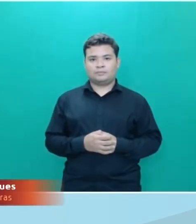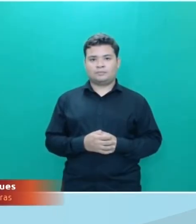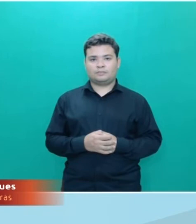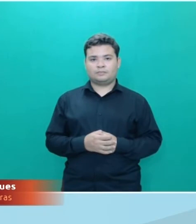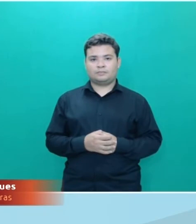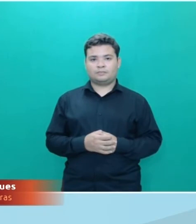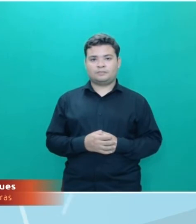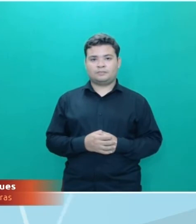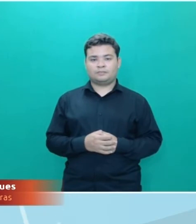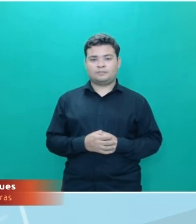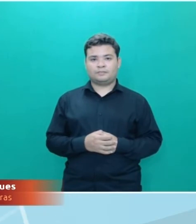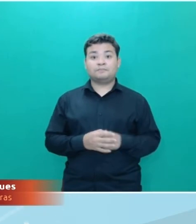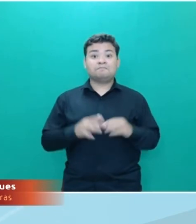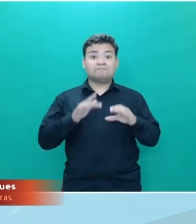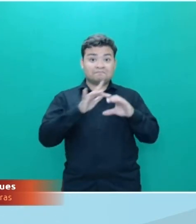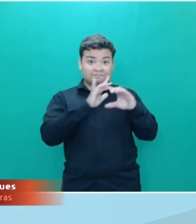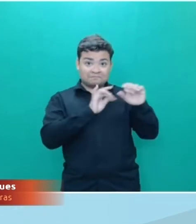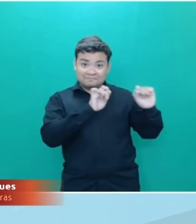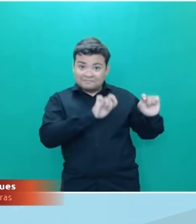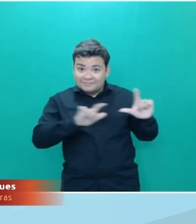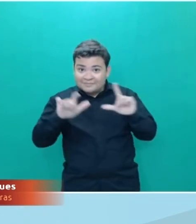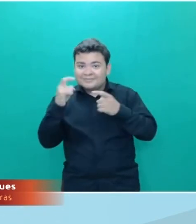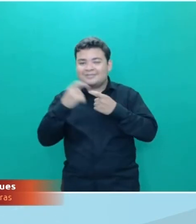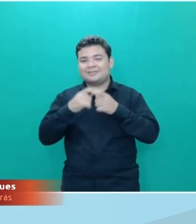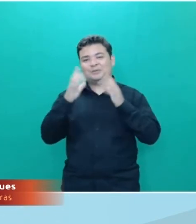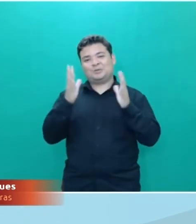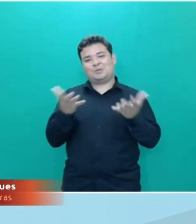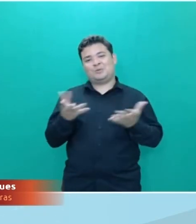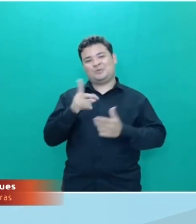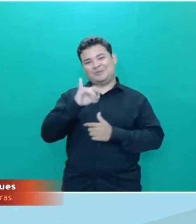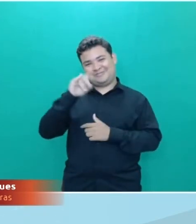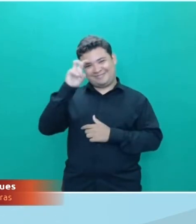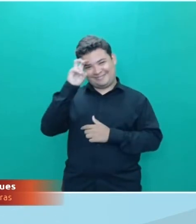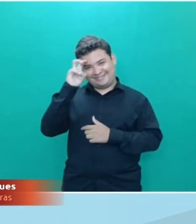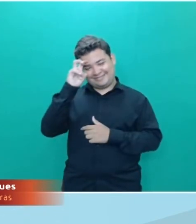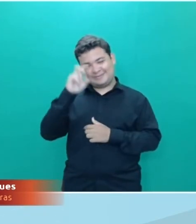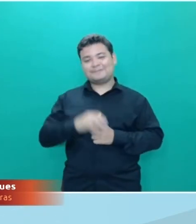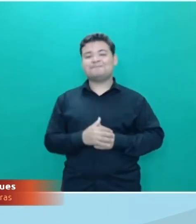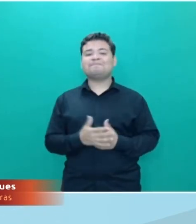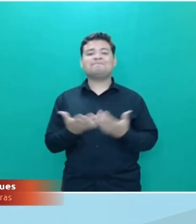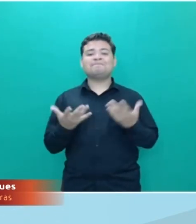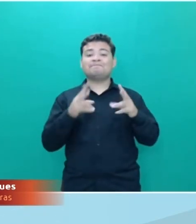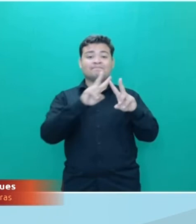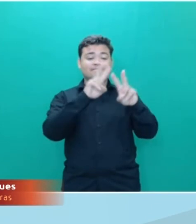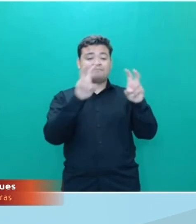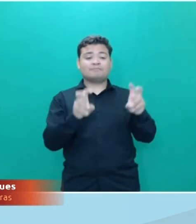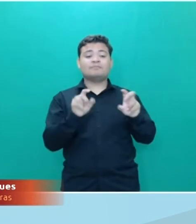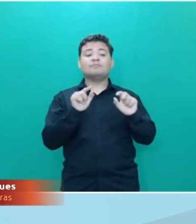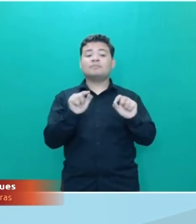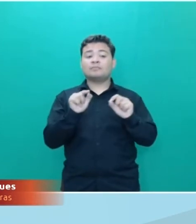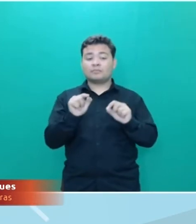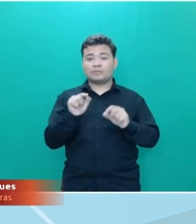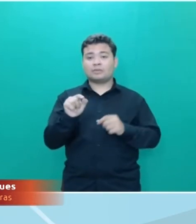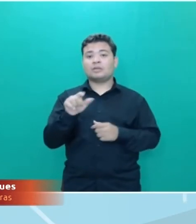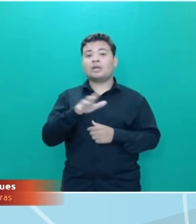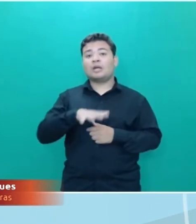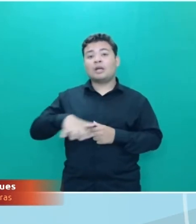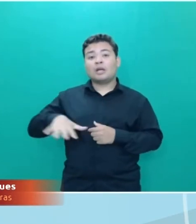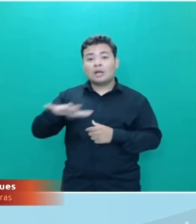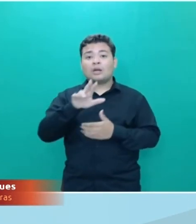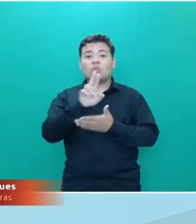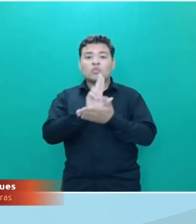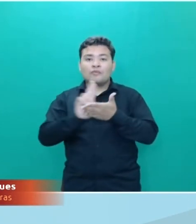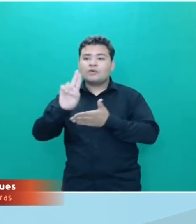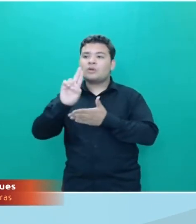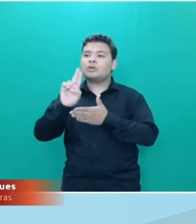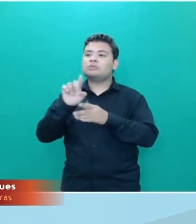Estamos de volta com Conexões dessa quinta-feira, e agora nós vamos falar sobre cortes nas verbas das instituições de ensino